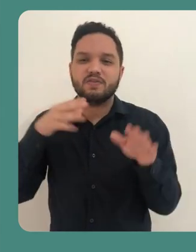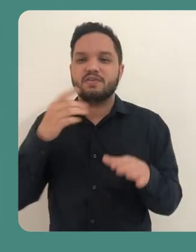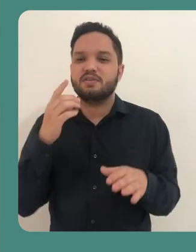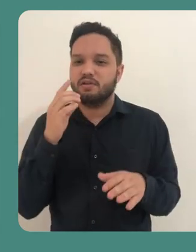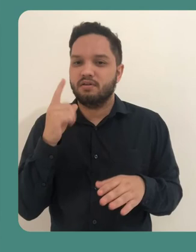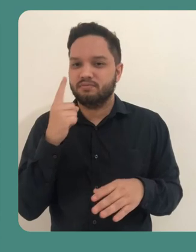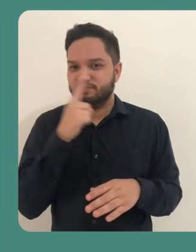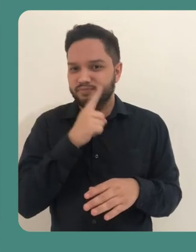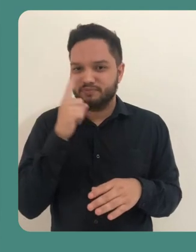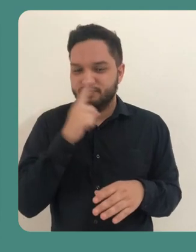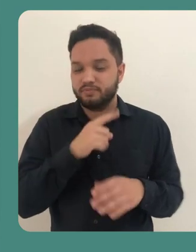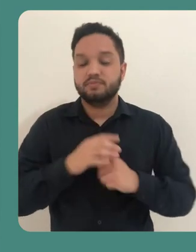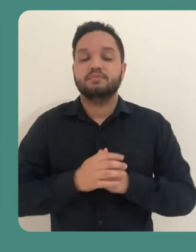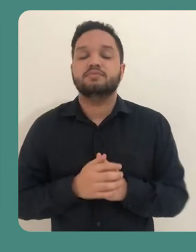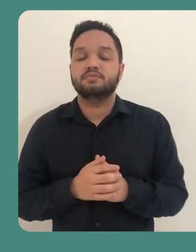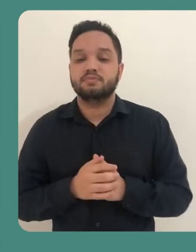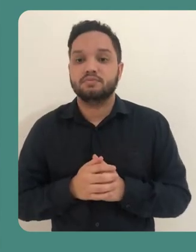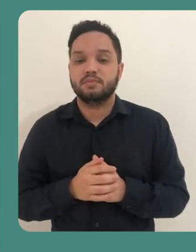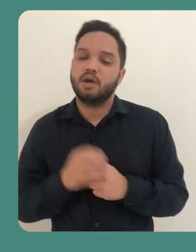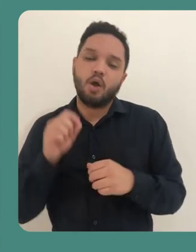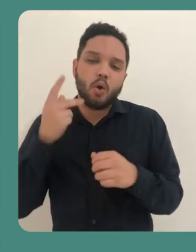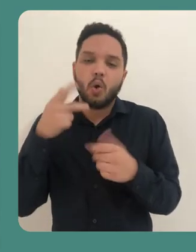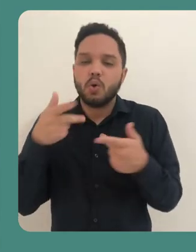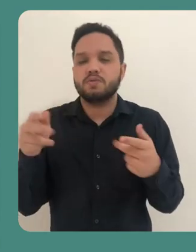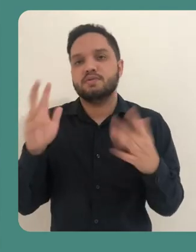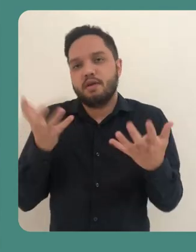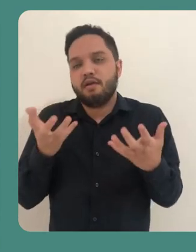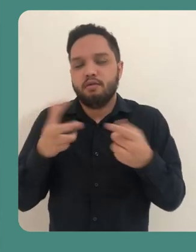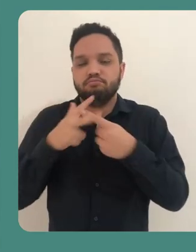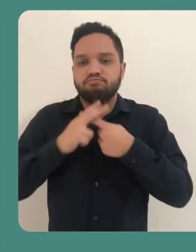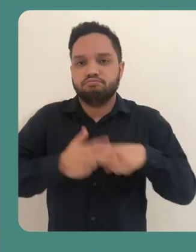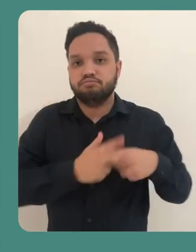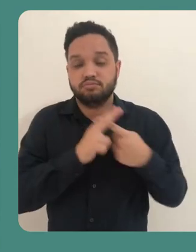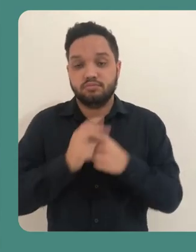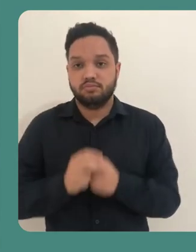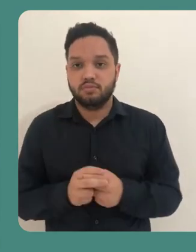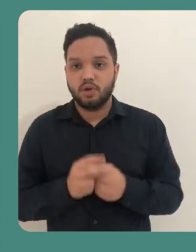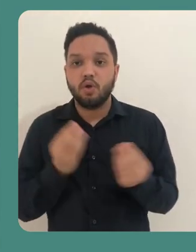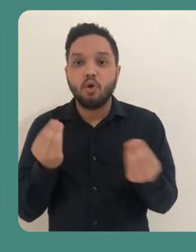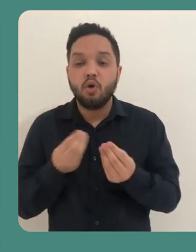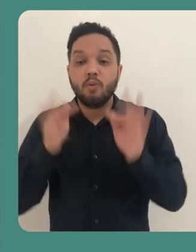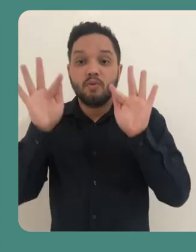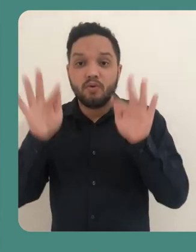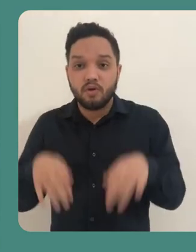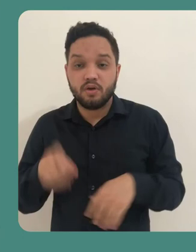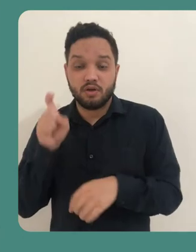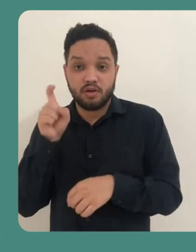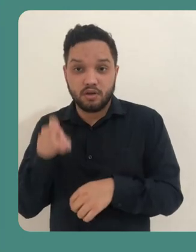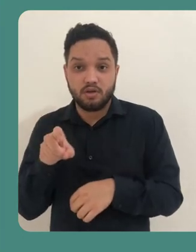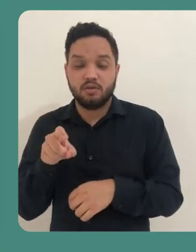necessários para a sua transmissão. Para encerrar a sua transmissão, é só clicar no botão Sair.